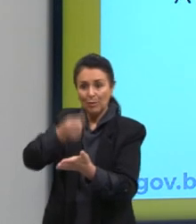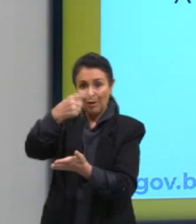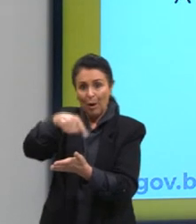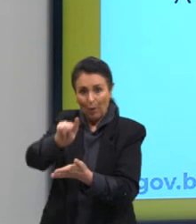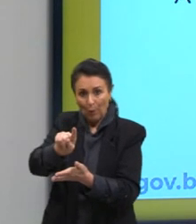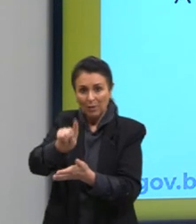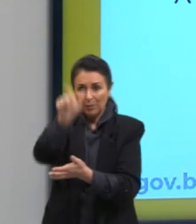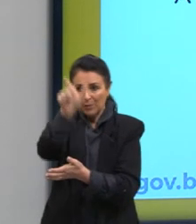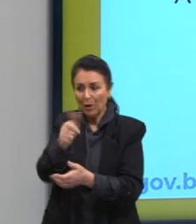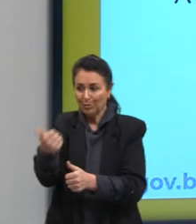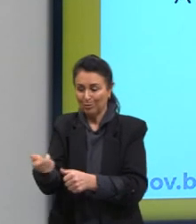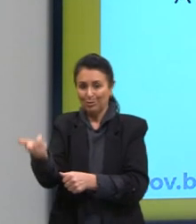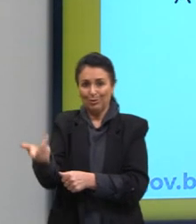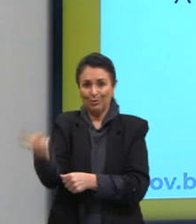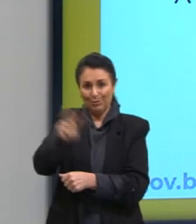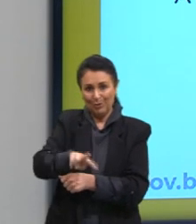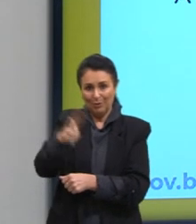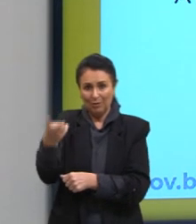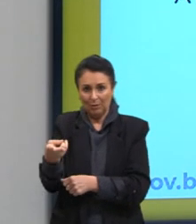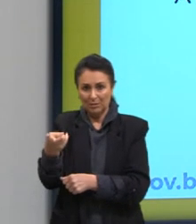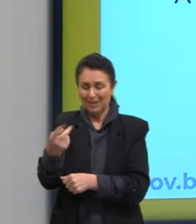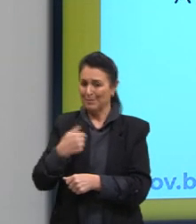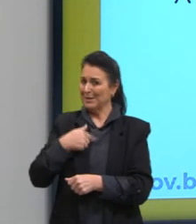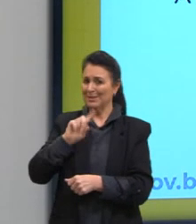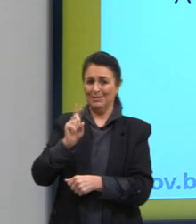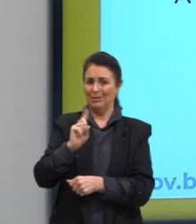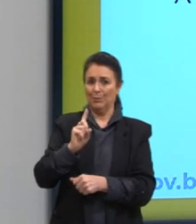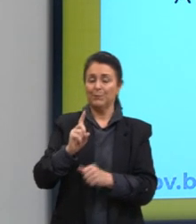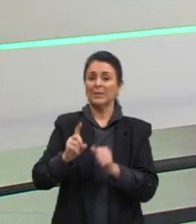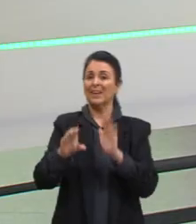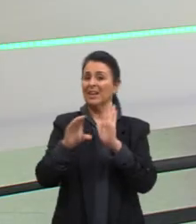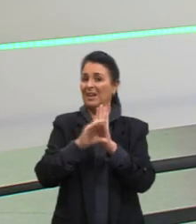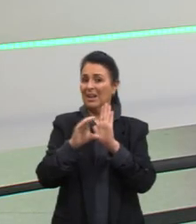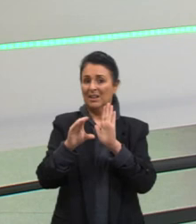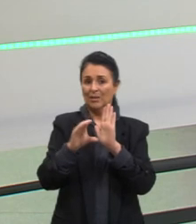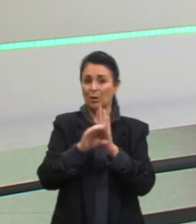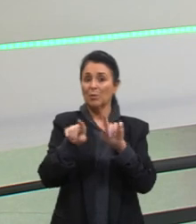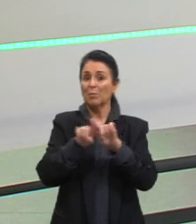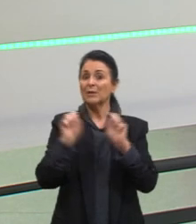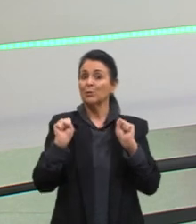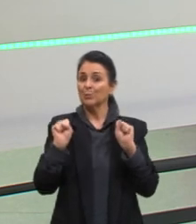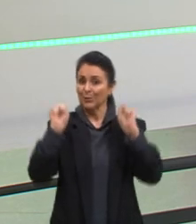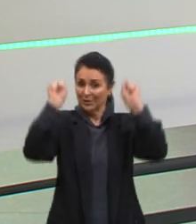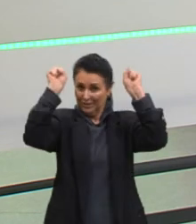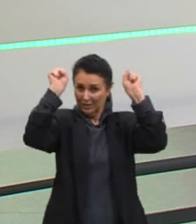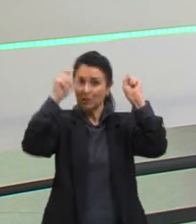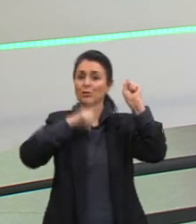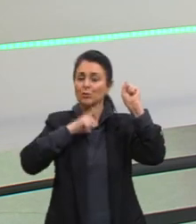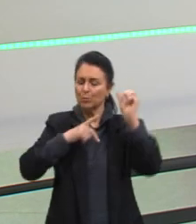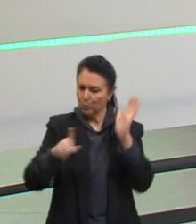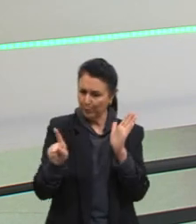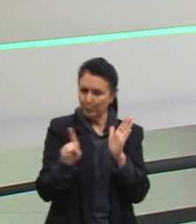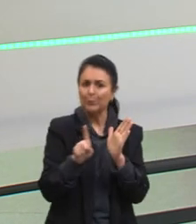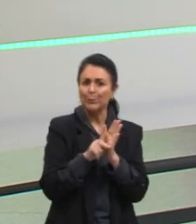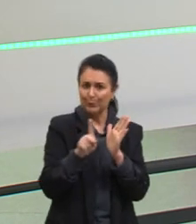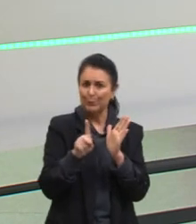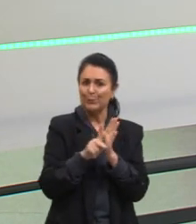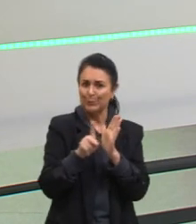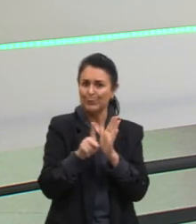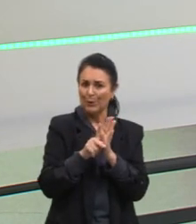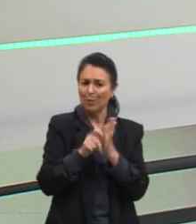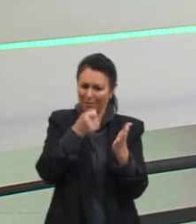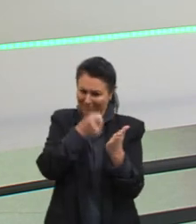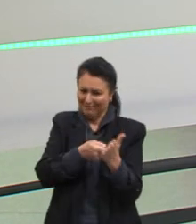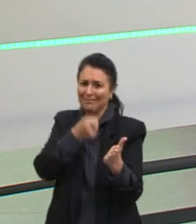E eles desprezavam um certo proselitismo católico, mas os protestantes tinham o seu próprio proselitismo, essa